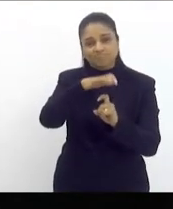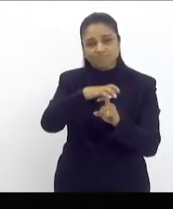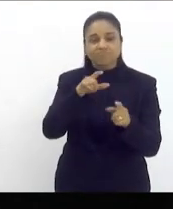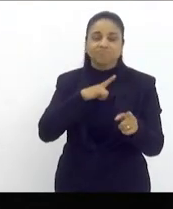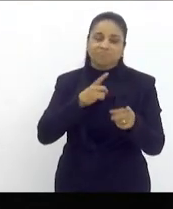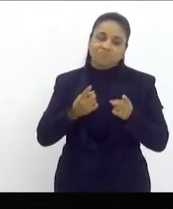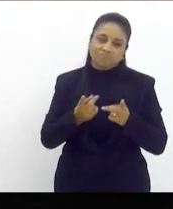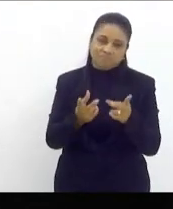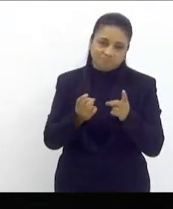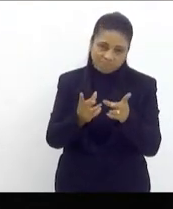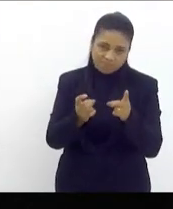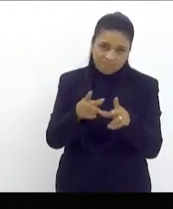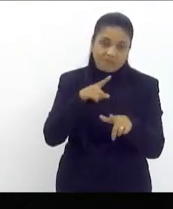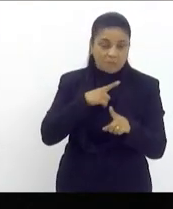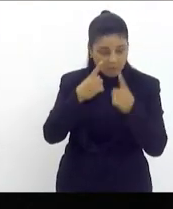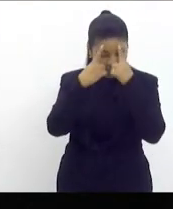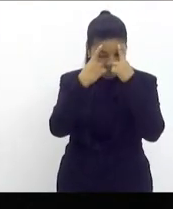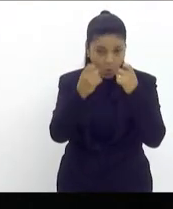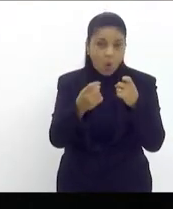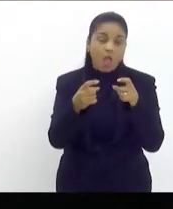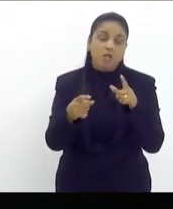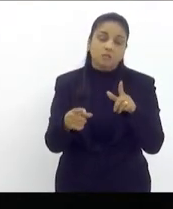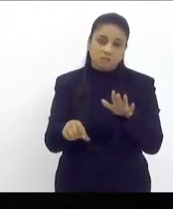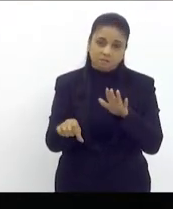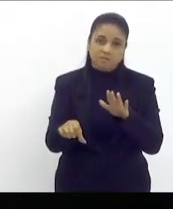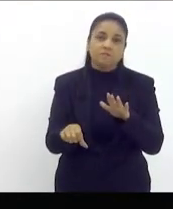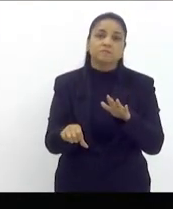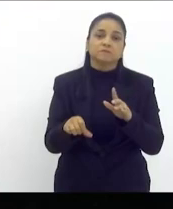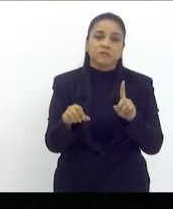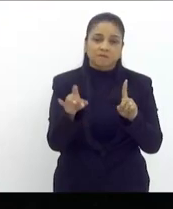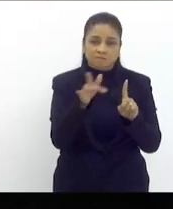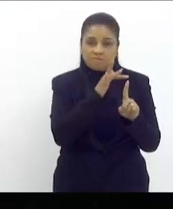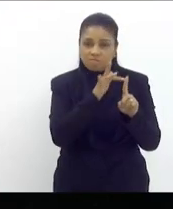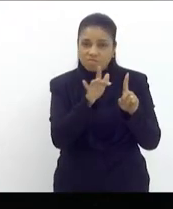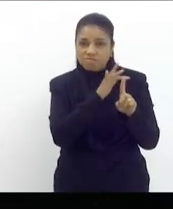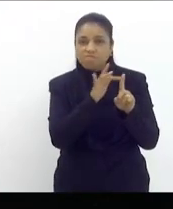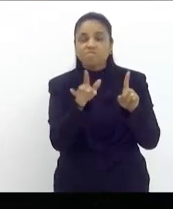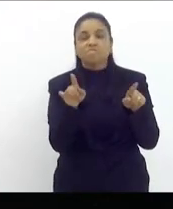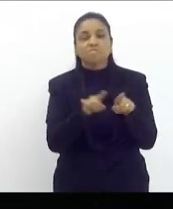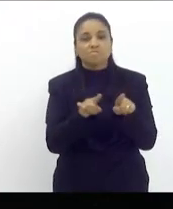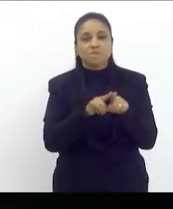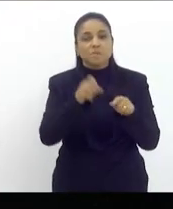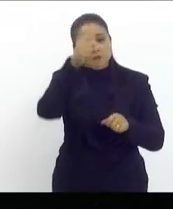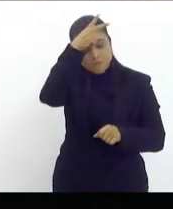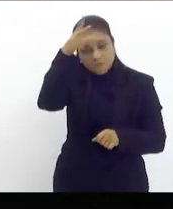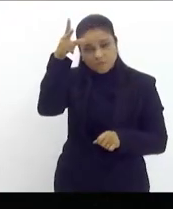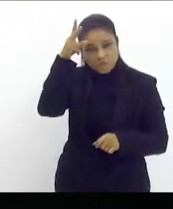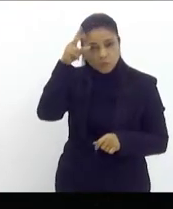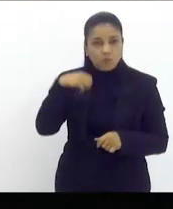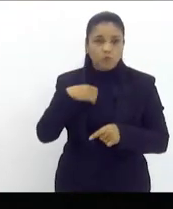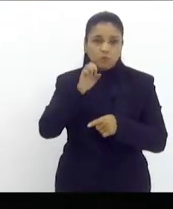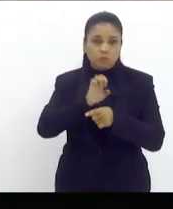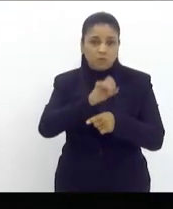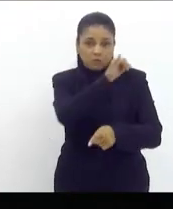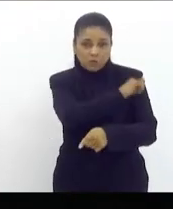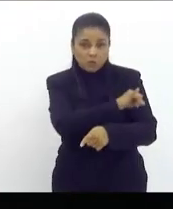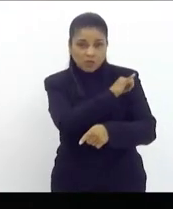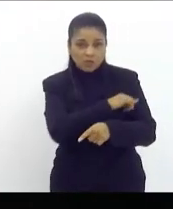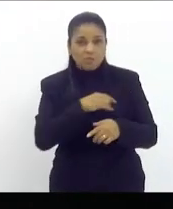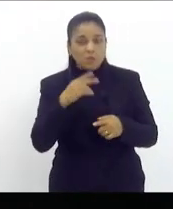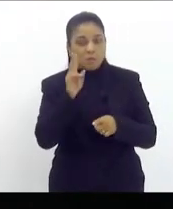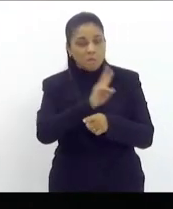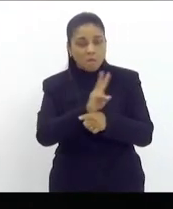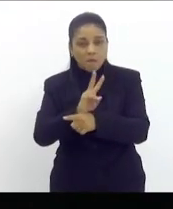hoje são vítimas de violência sim por parte da prefeitura do Rio de Janeiro que colocam guardas municipais